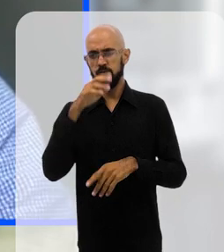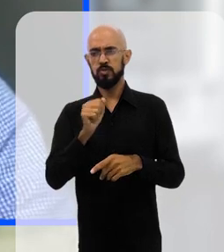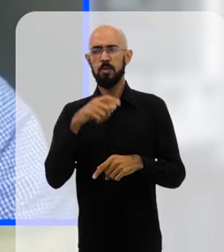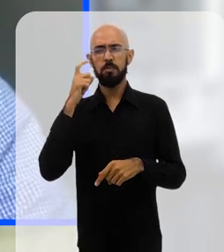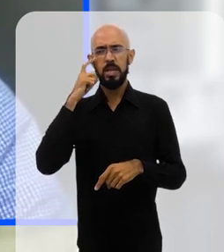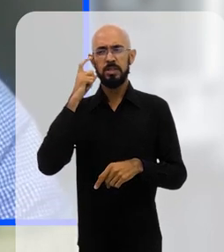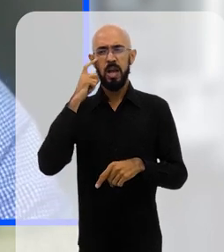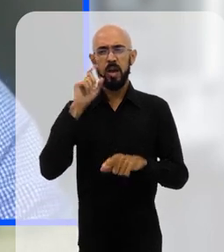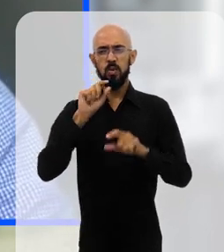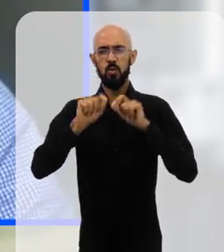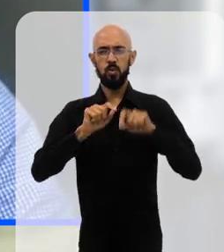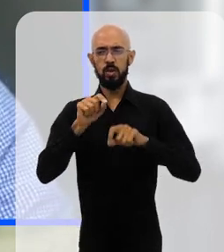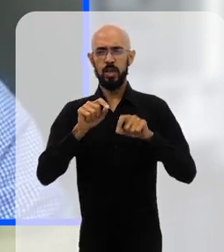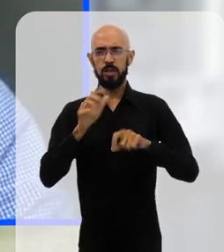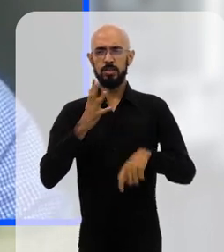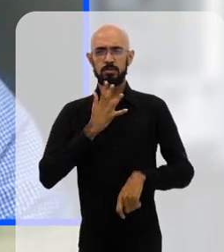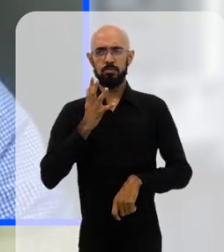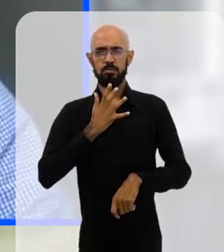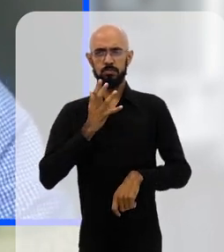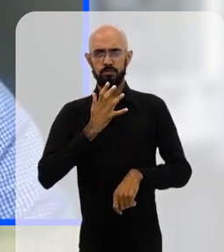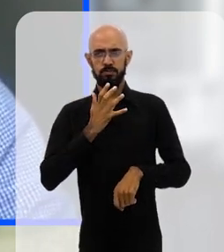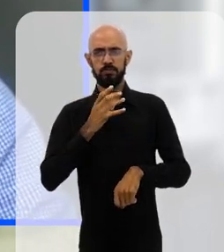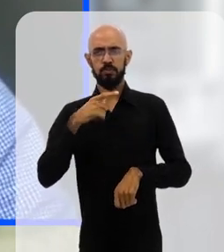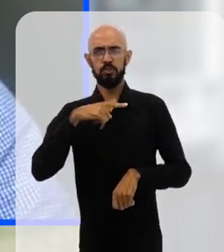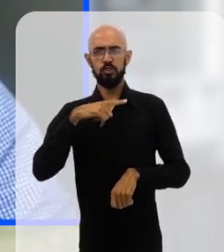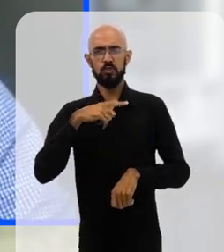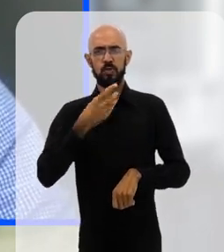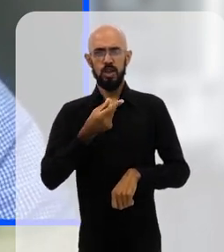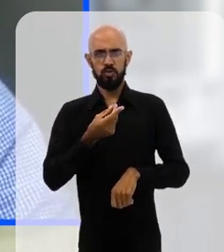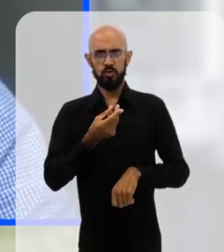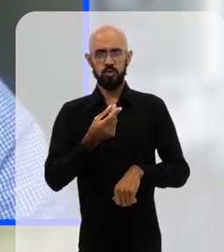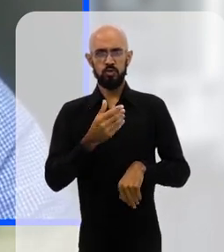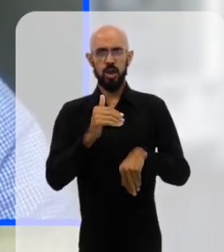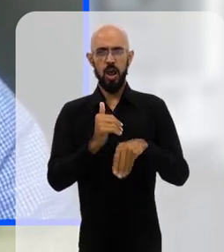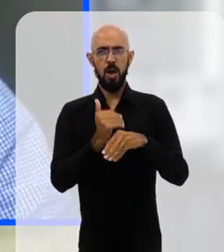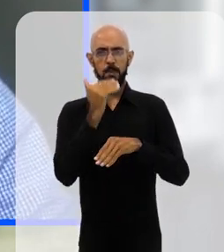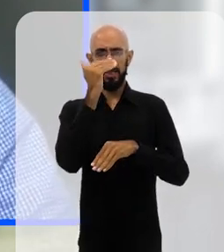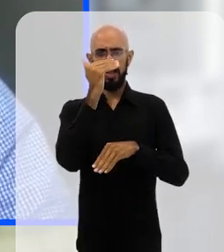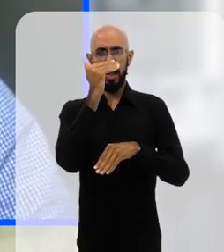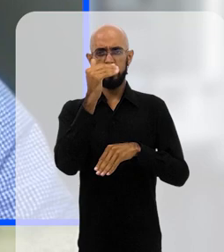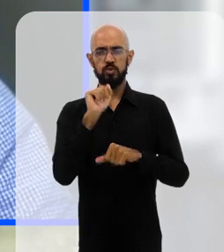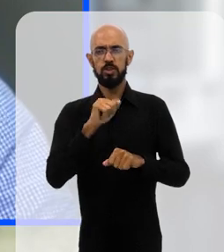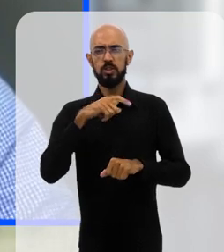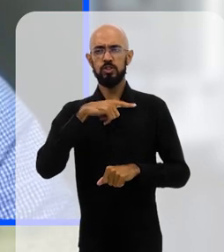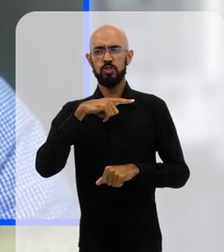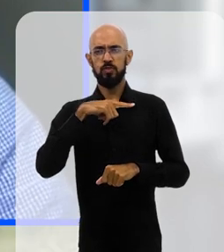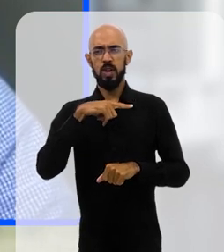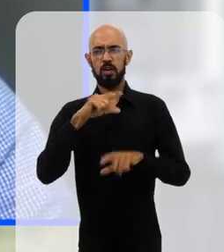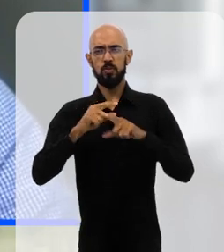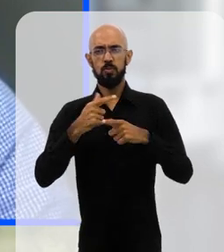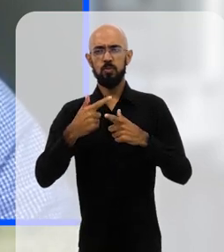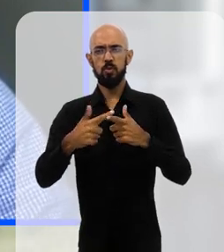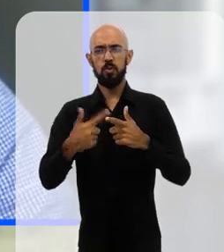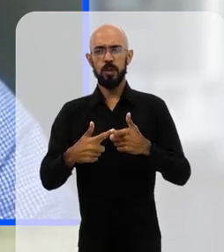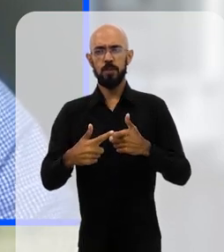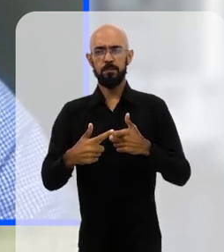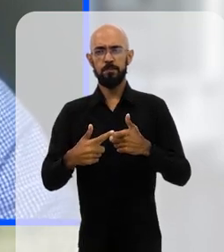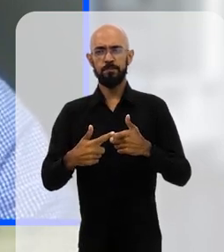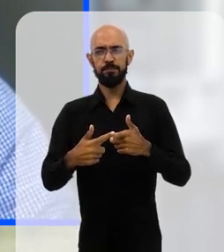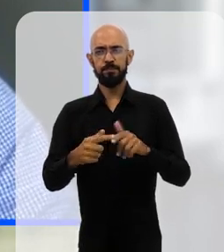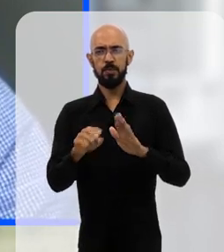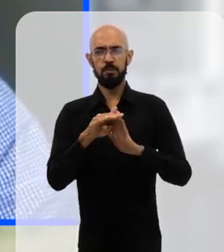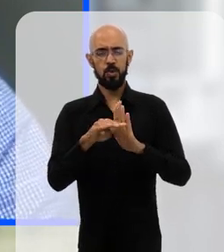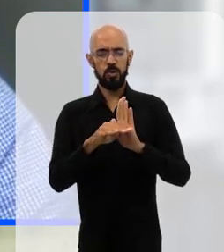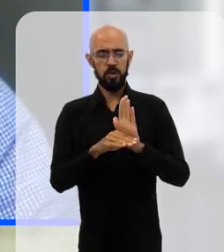então pensando que boa parte desses bilionários que tiveram suas fortunas aumentadas, tiveram essas fortunas por conta